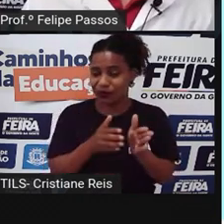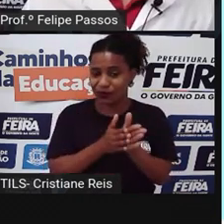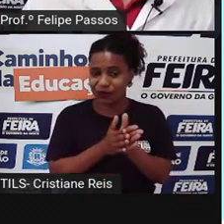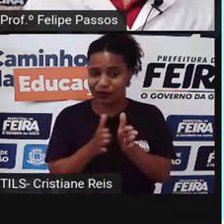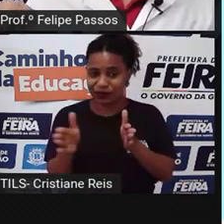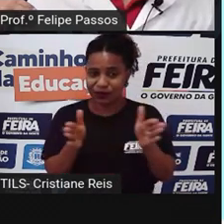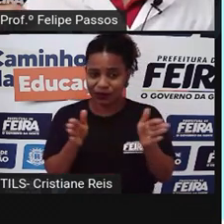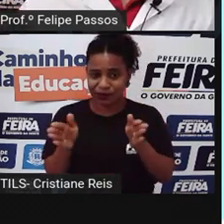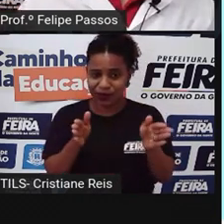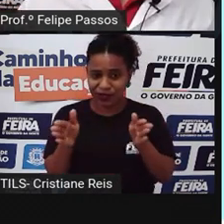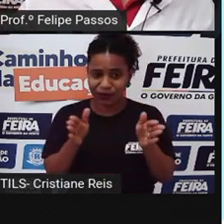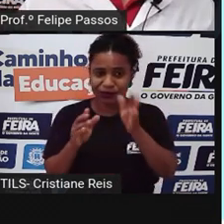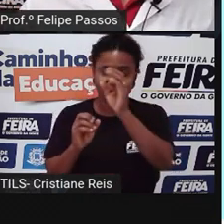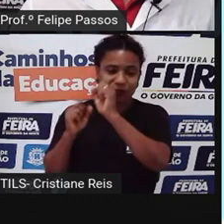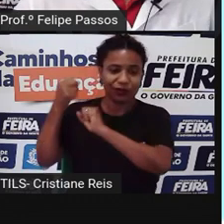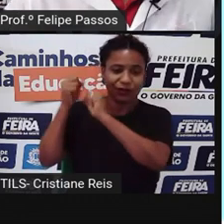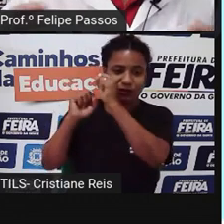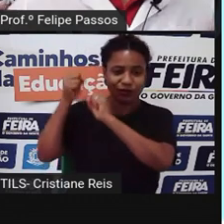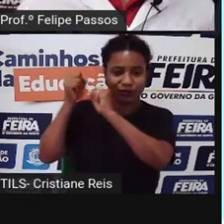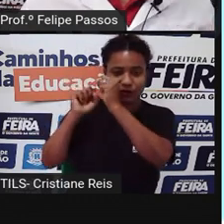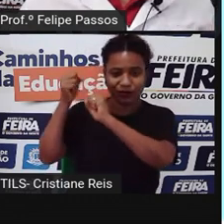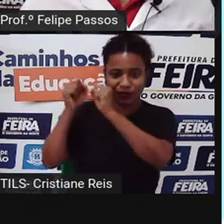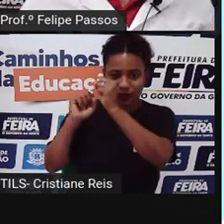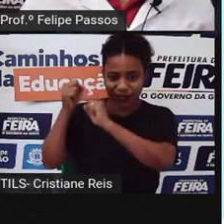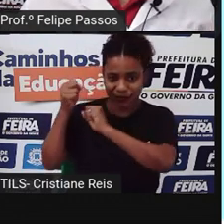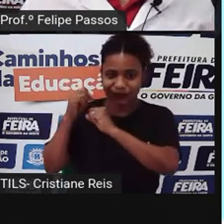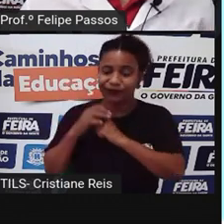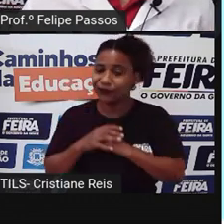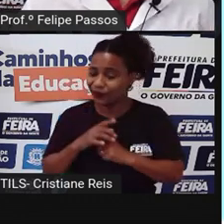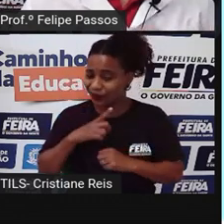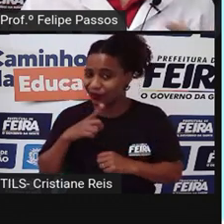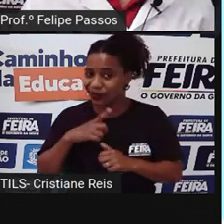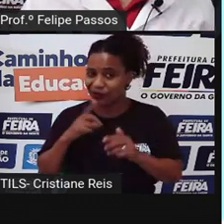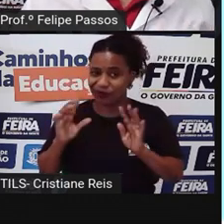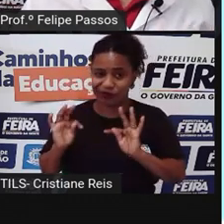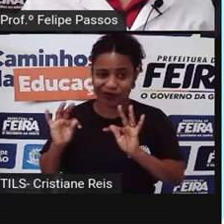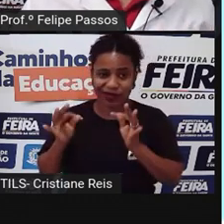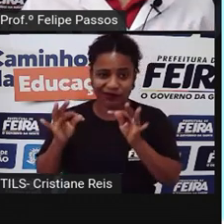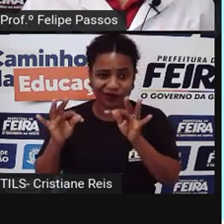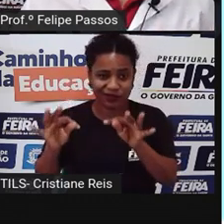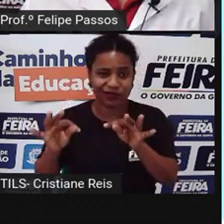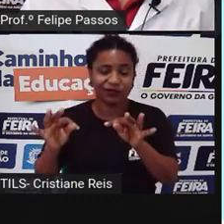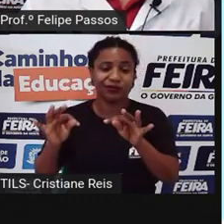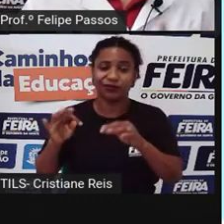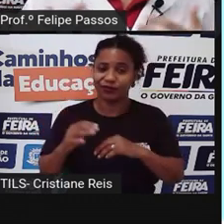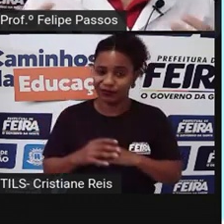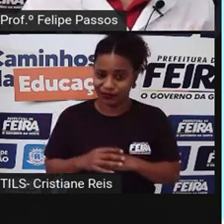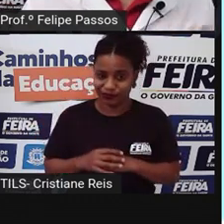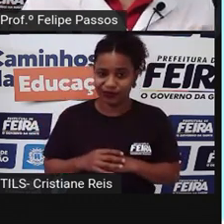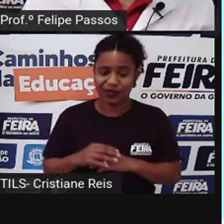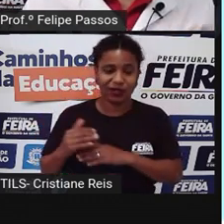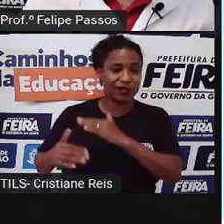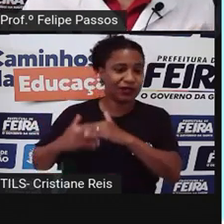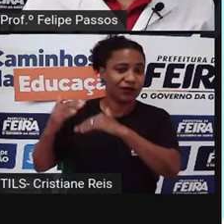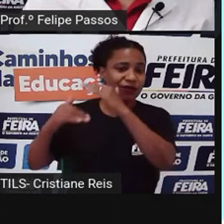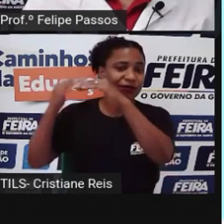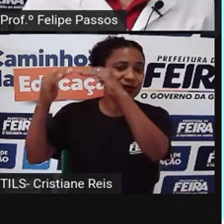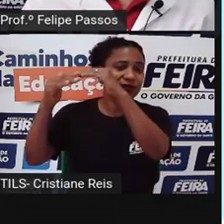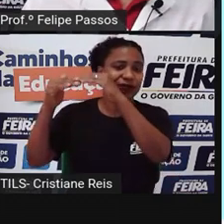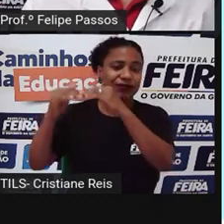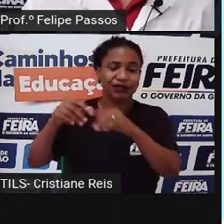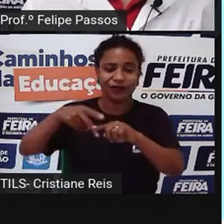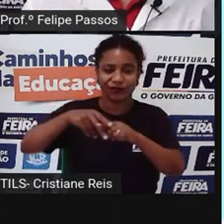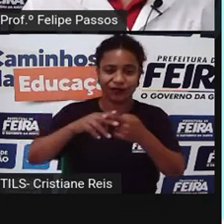houve um grande avanço tecnológico, desenvolvimento tecnológico, desenvolvimento de ferramentas.